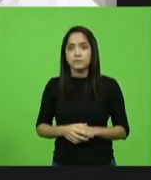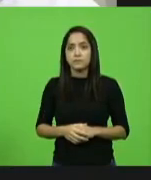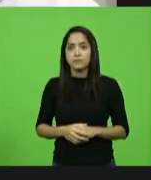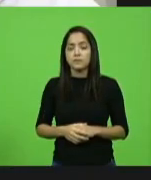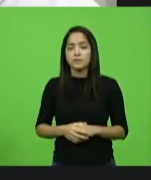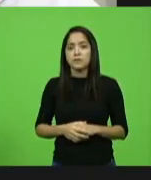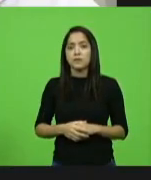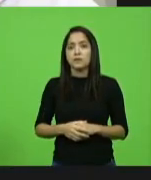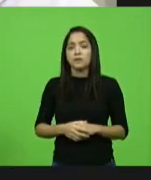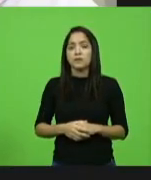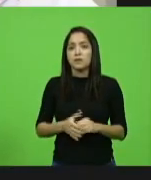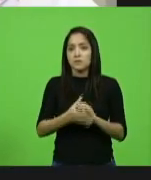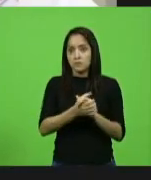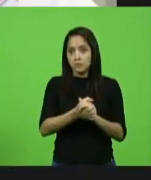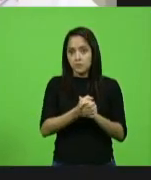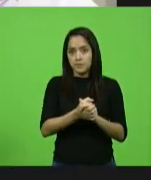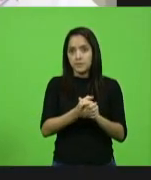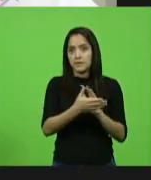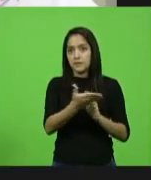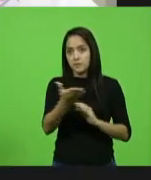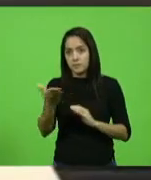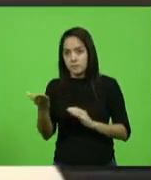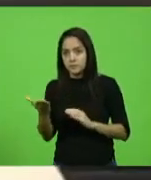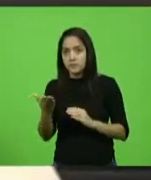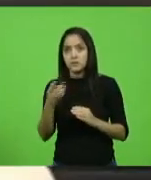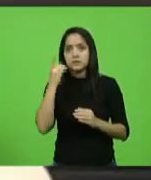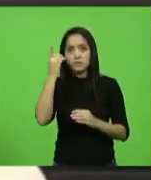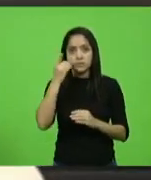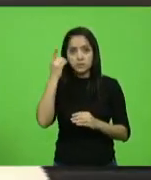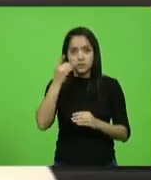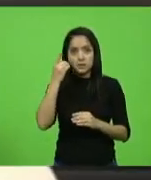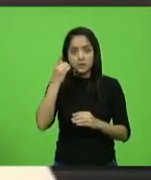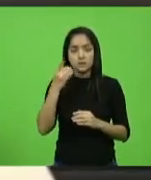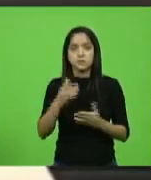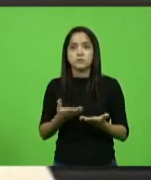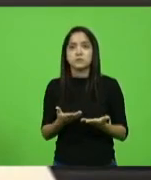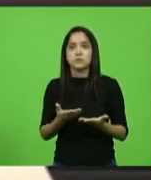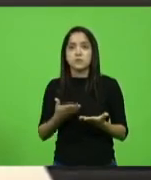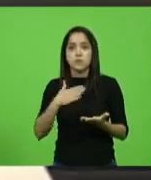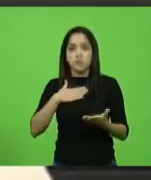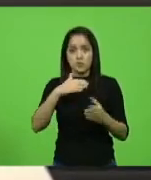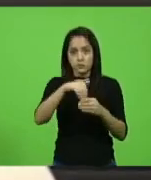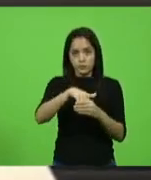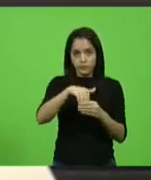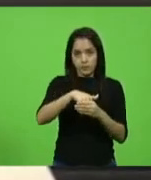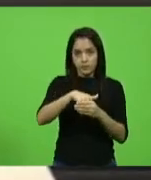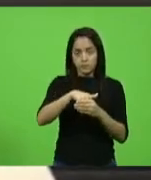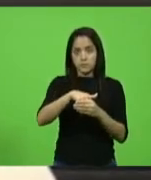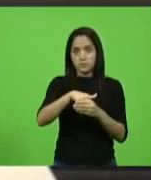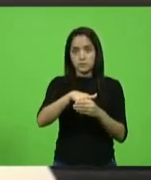Quero cumprimentar a todos os colegas deputados e deputadas. Os meus votos são